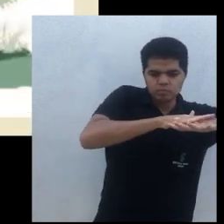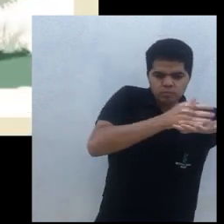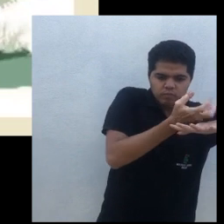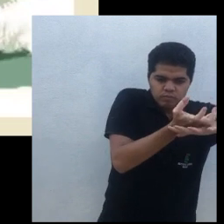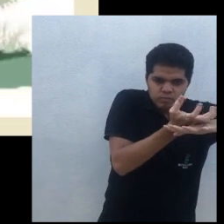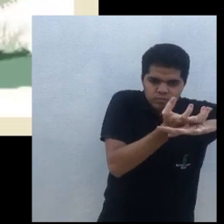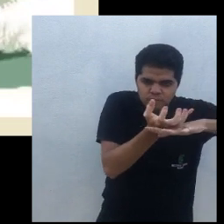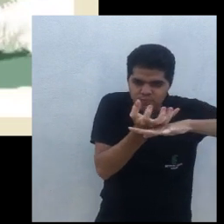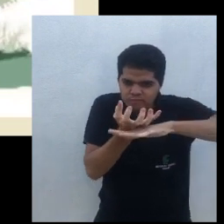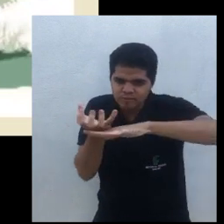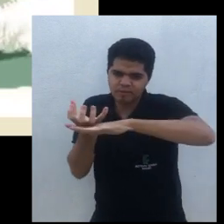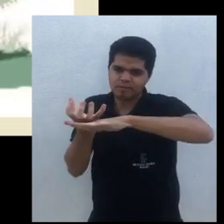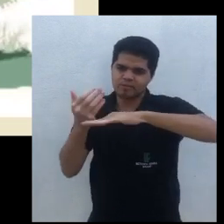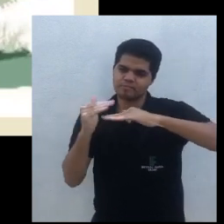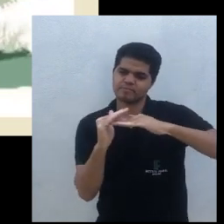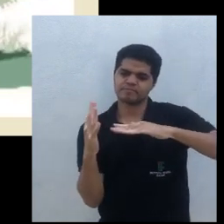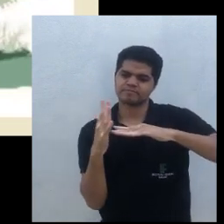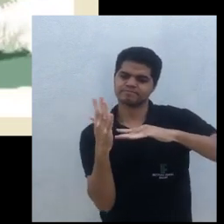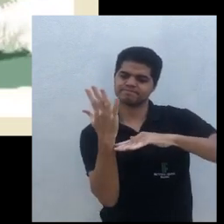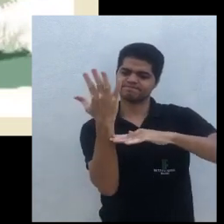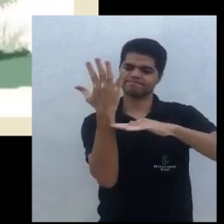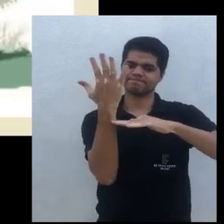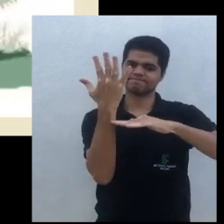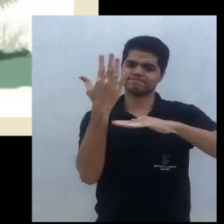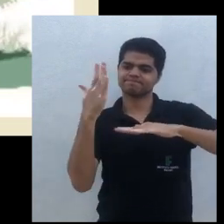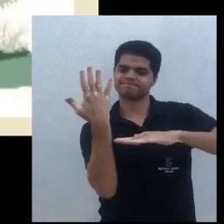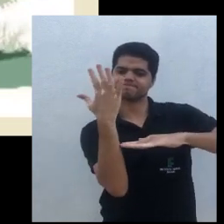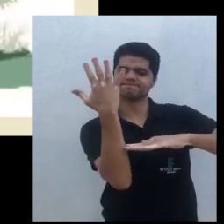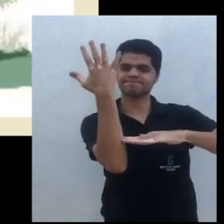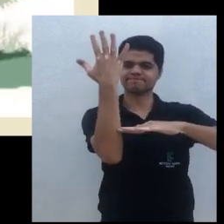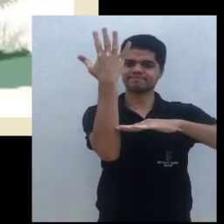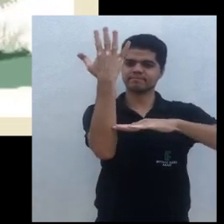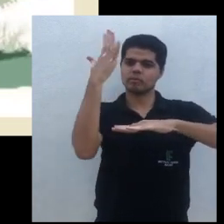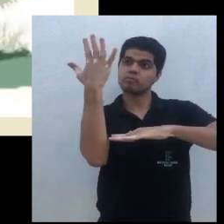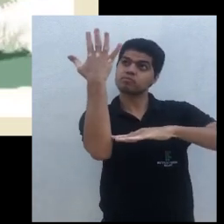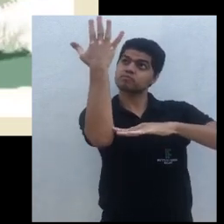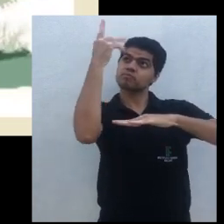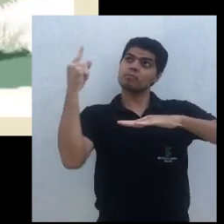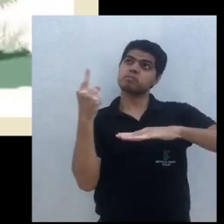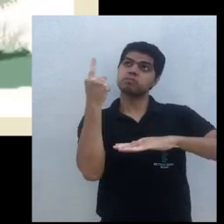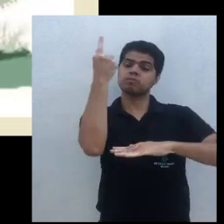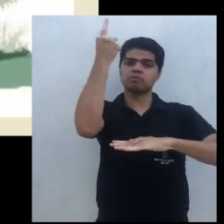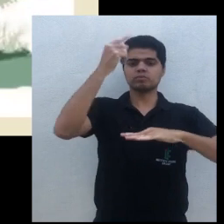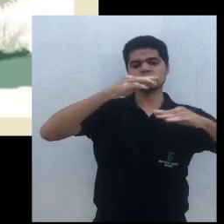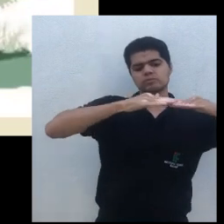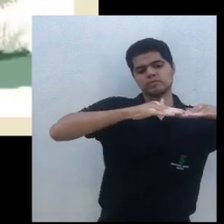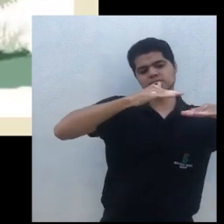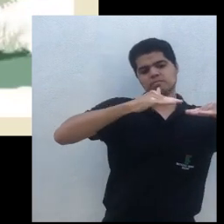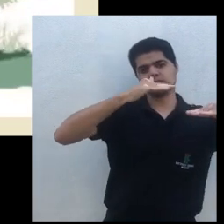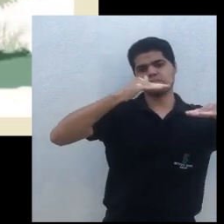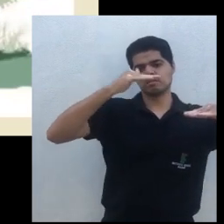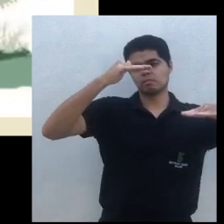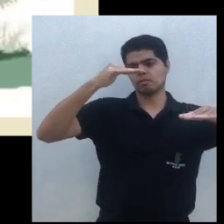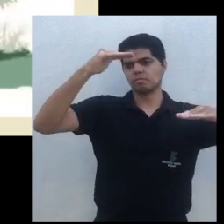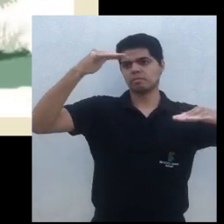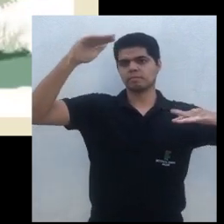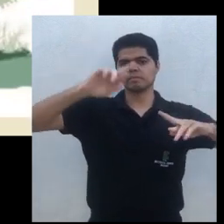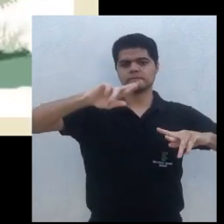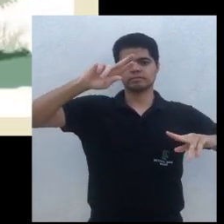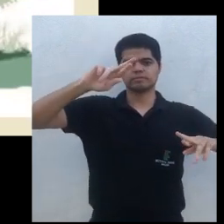eu vou ter um extrato baixo, eu vou ter um extrato médio, eu vou ter um extrato alto, eu vou ter um extrato emergente,